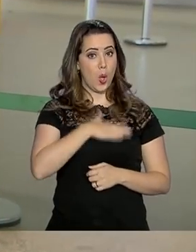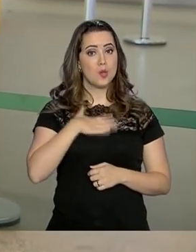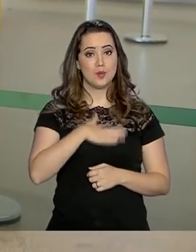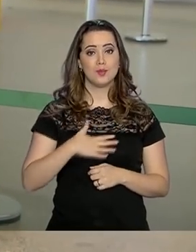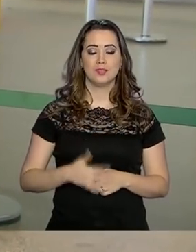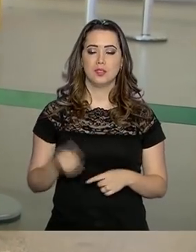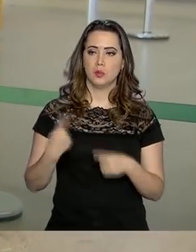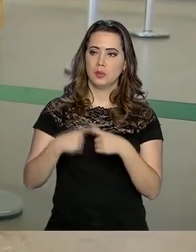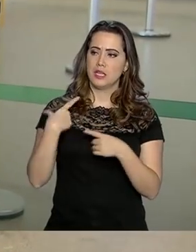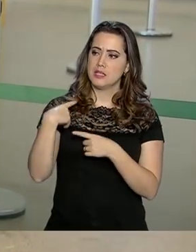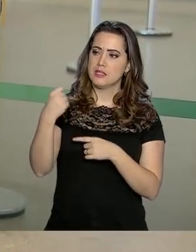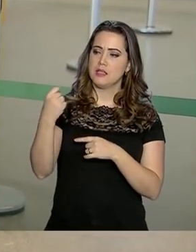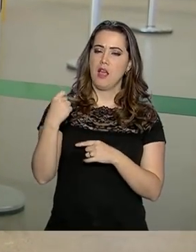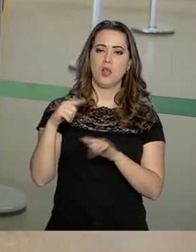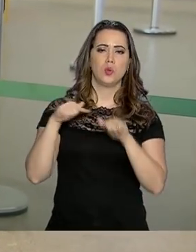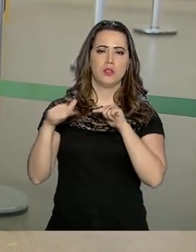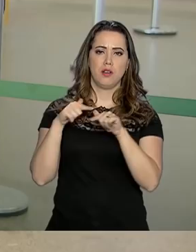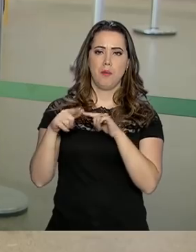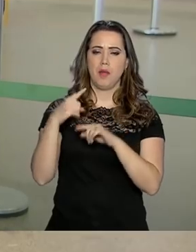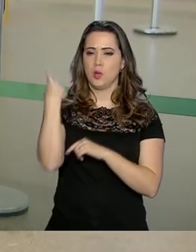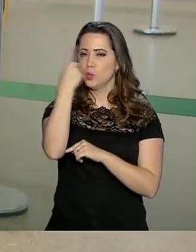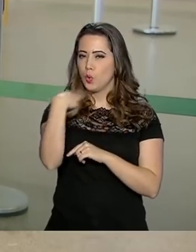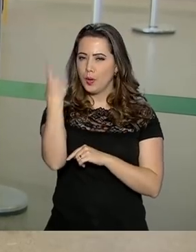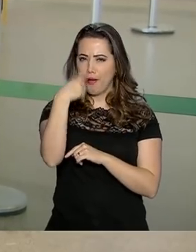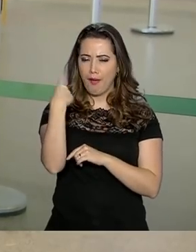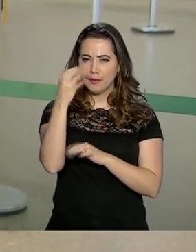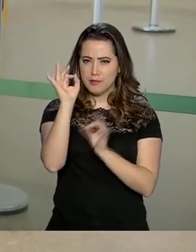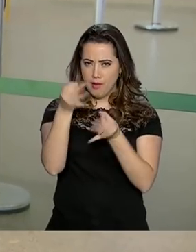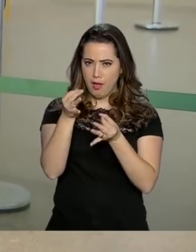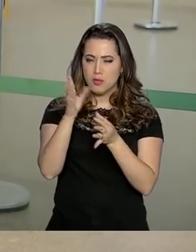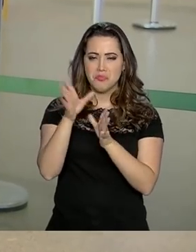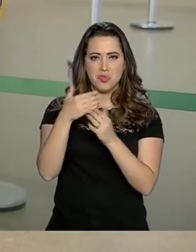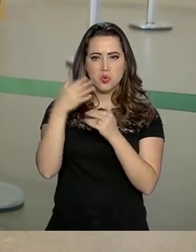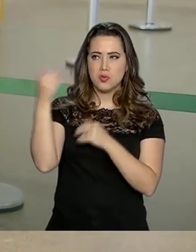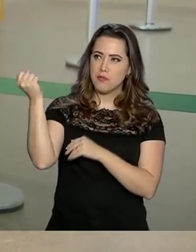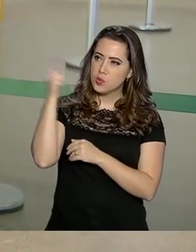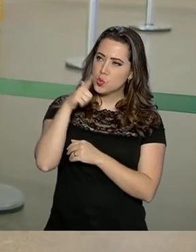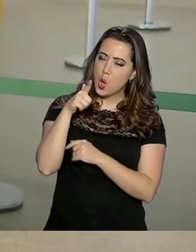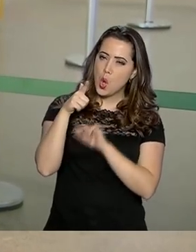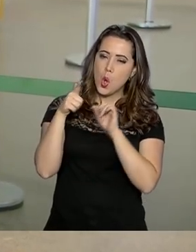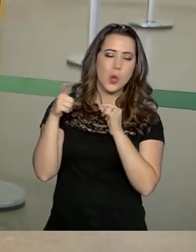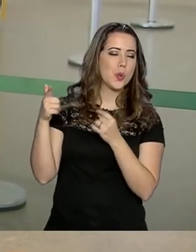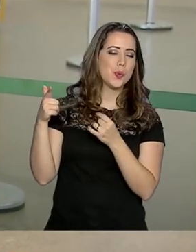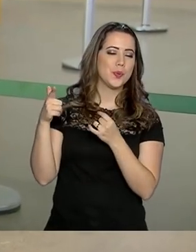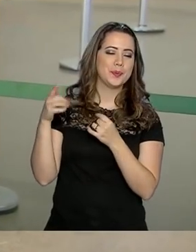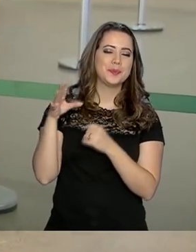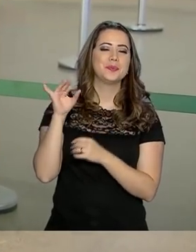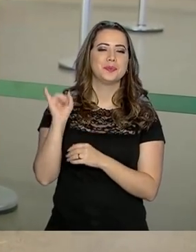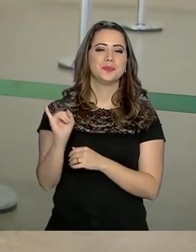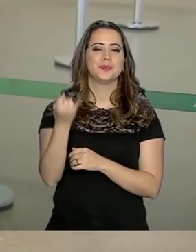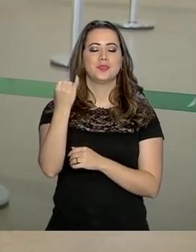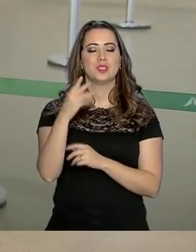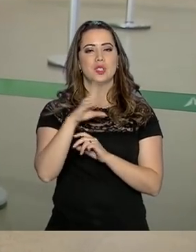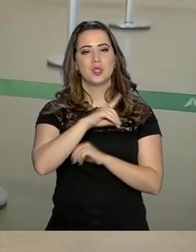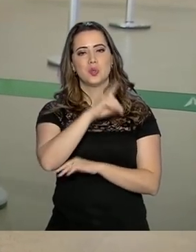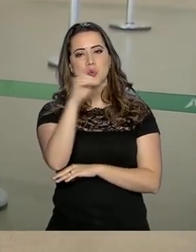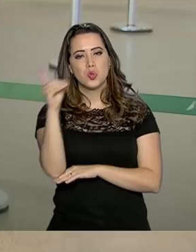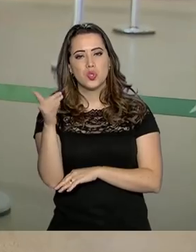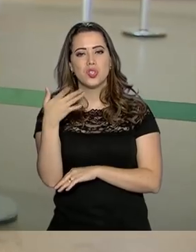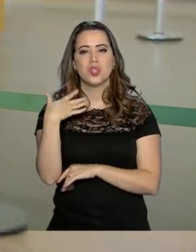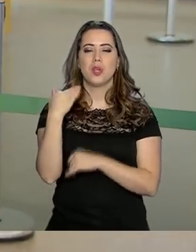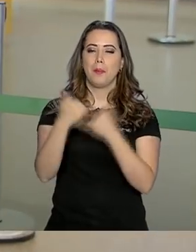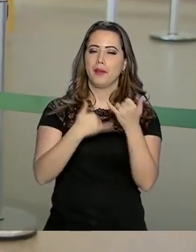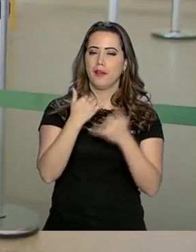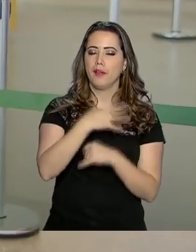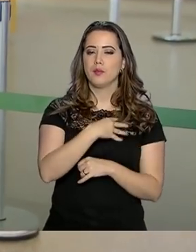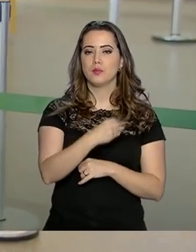Porque quando a gente sai do serviço no horário comercial ainda está sol, a gente ainda consegue aproveitar o dia para um parque, desfrutar